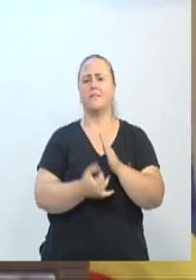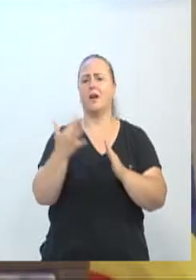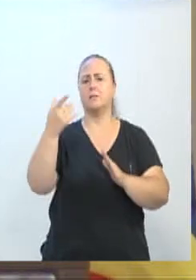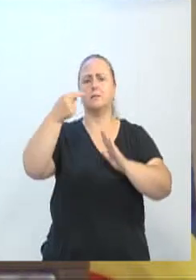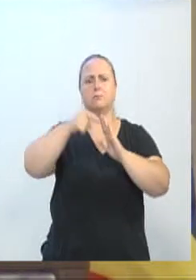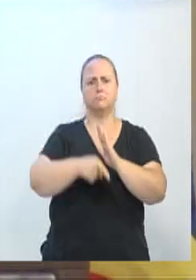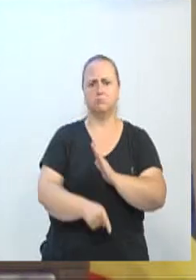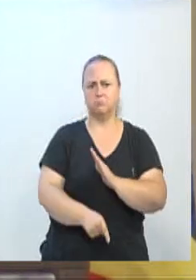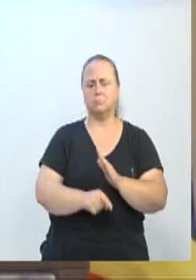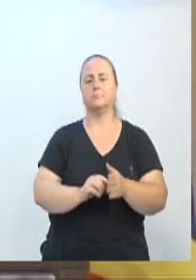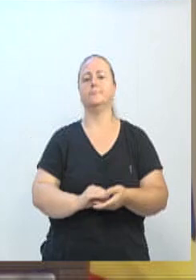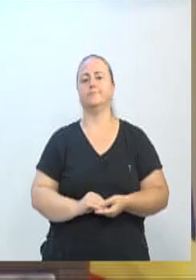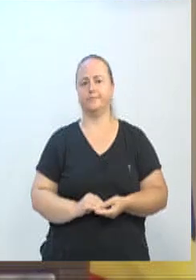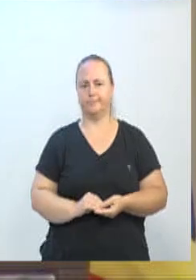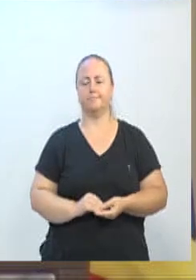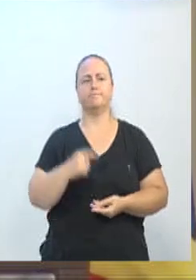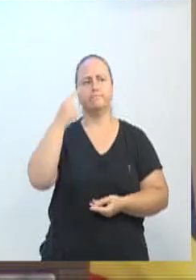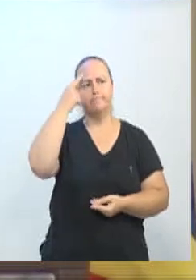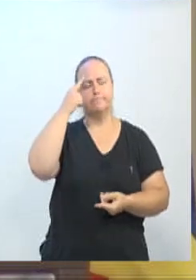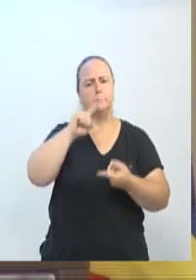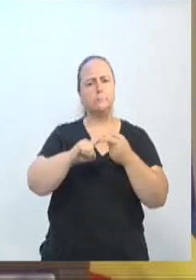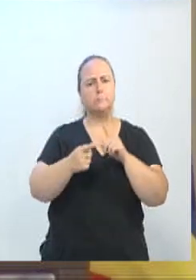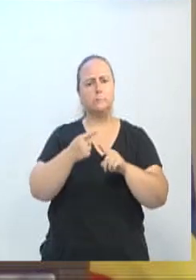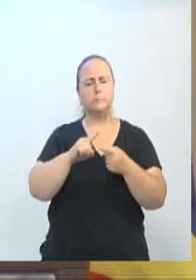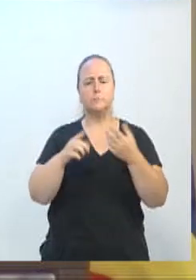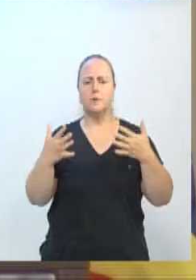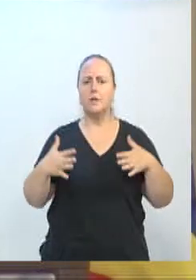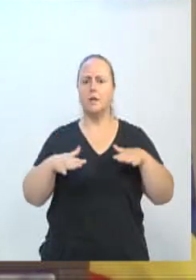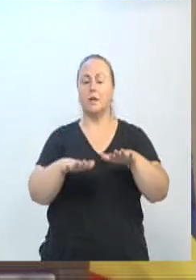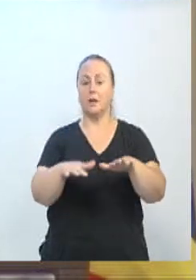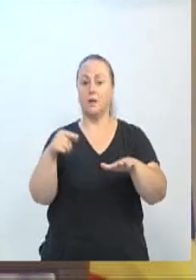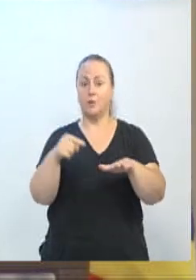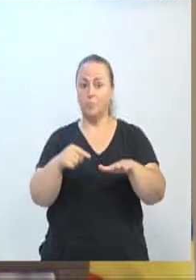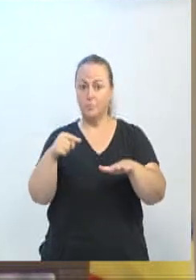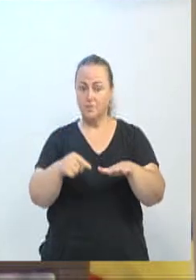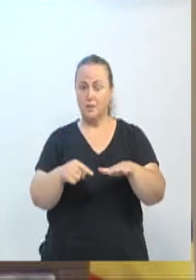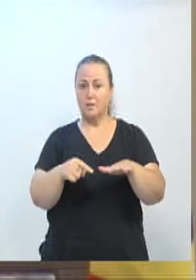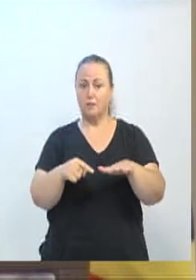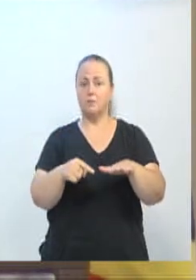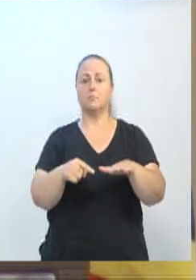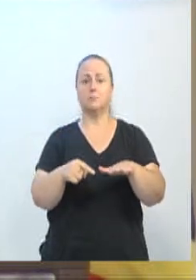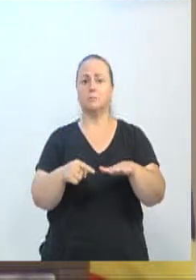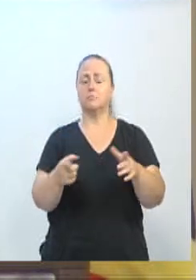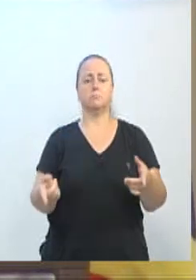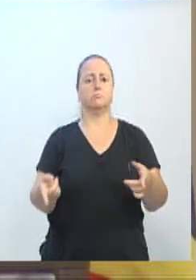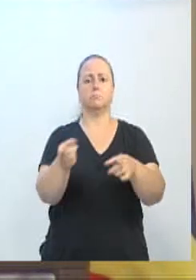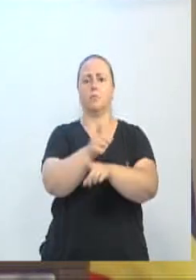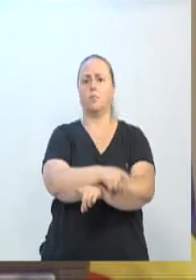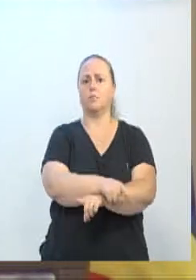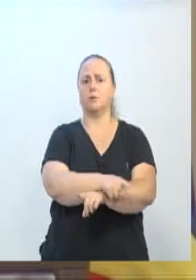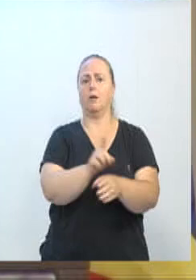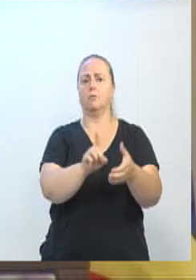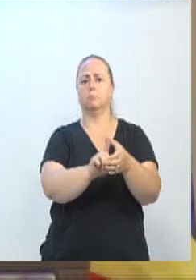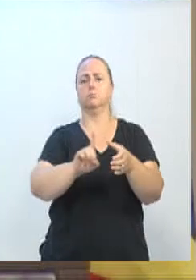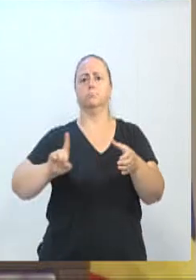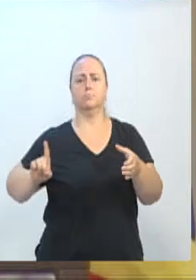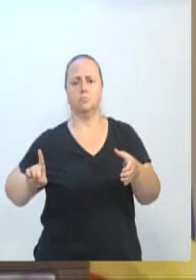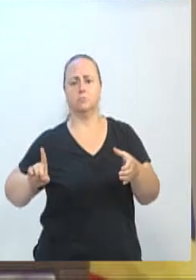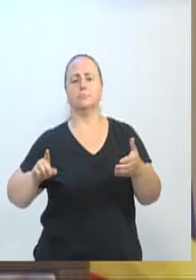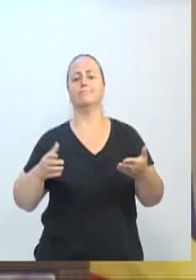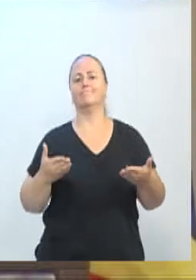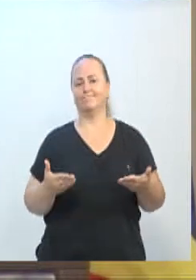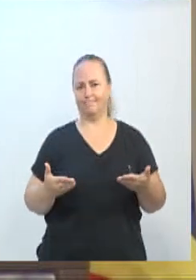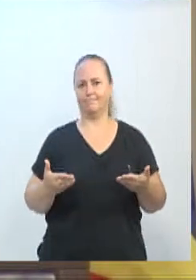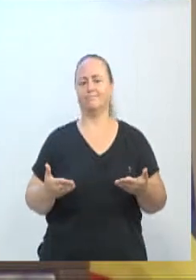E aí, toda a nossa lógica, que era a lógica de inclusão social, está carretando exatamente o vereador Silvio no oposto, na exclusão social. Então, várias